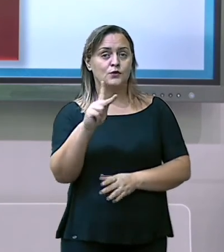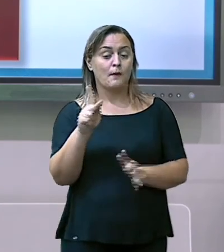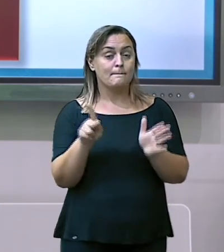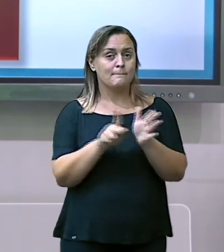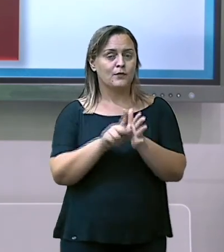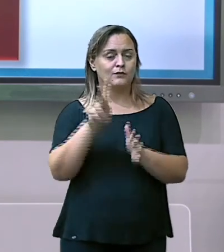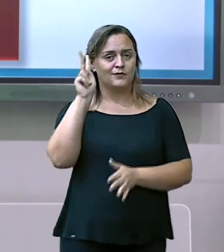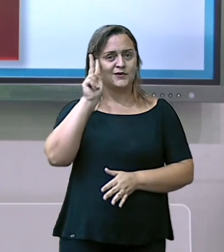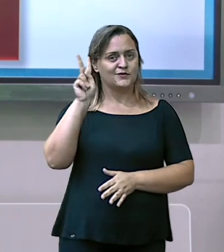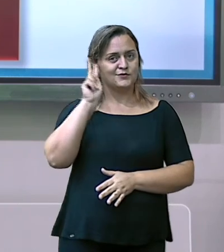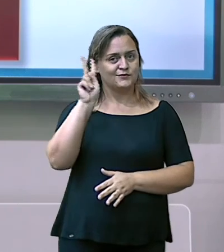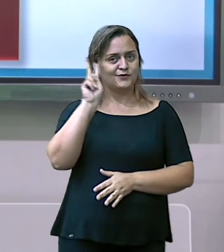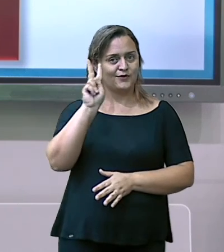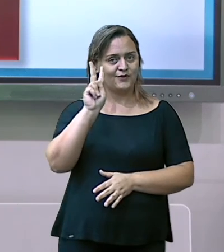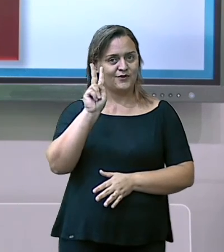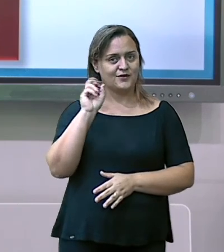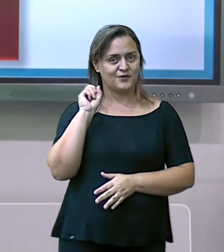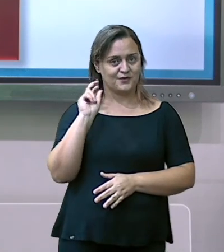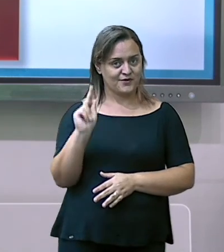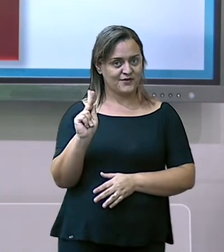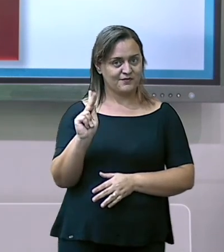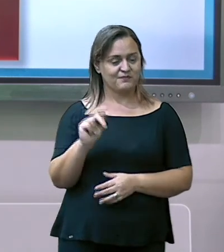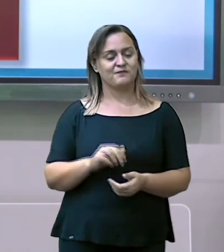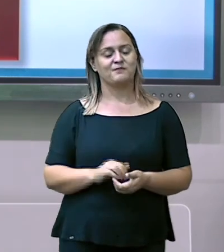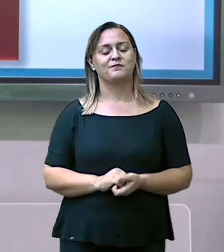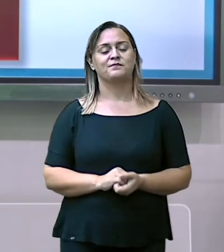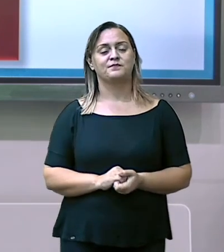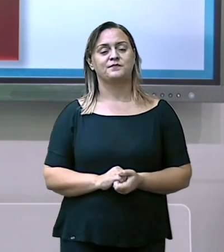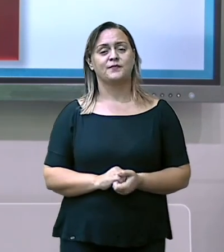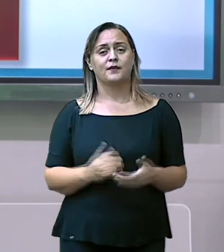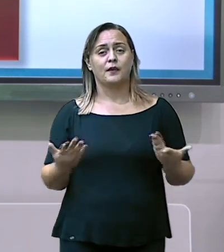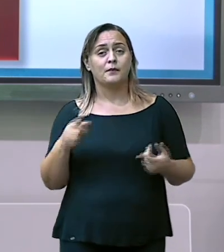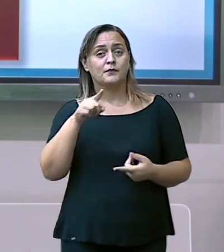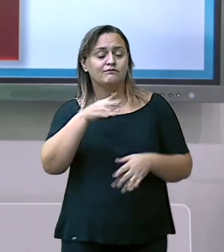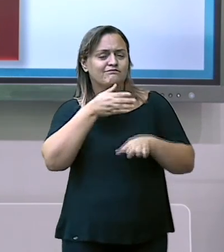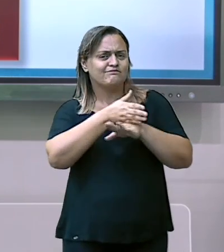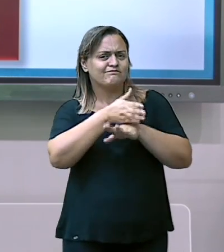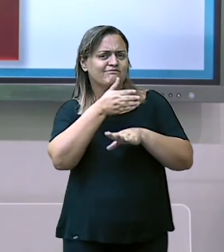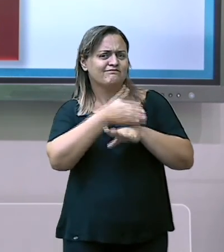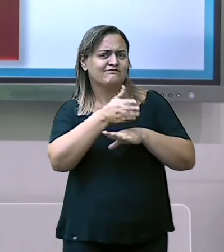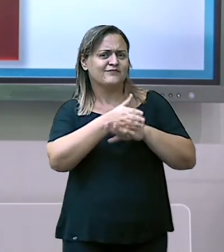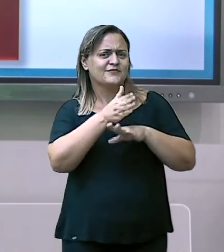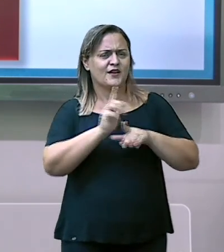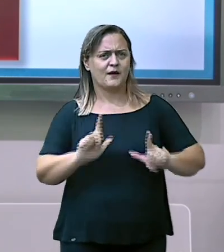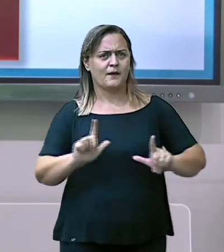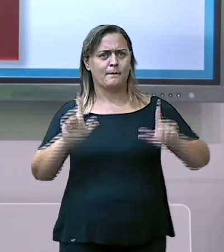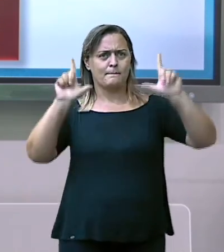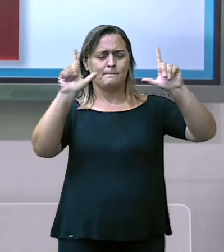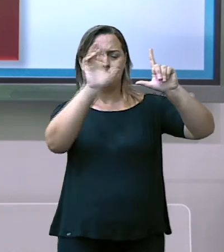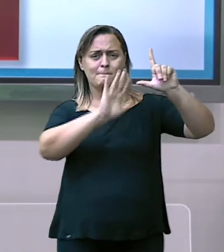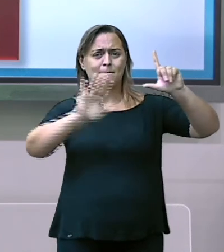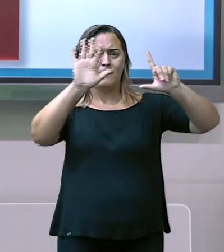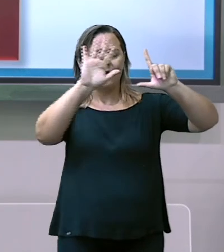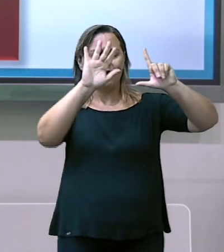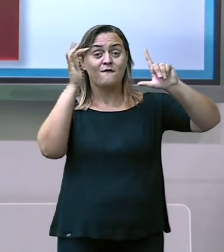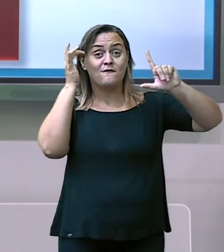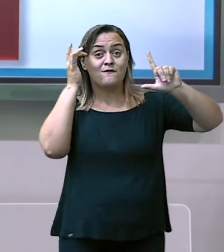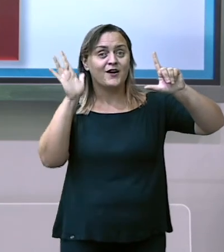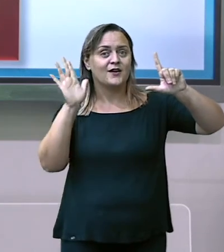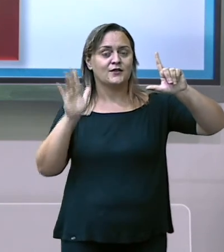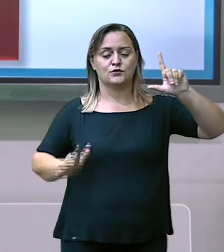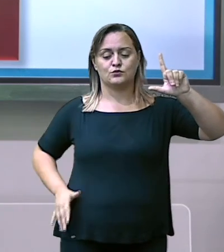Tranquilo? Para você acessar a nossa plataforma é muito fácil. Aponte a câmera do seu celular